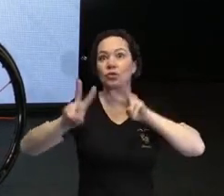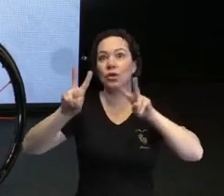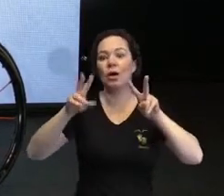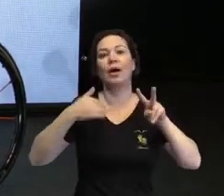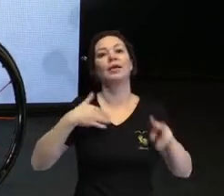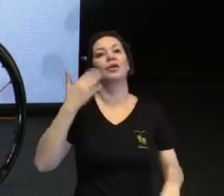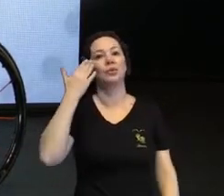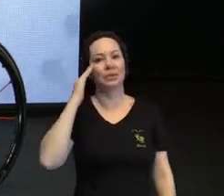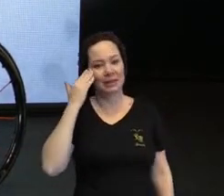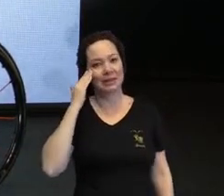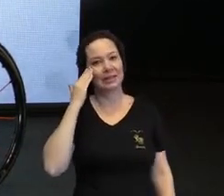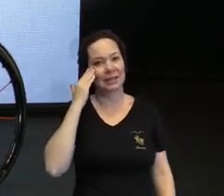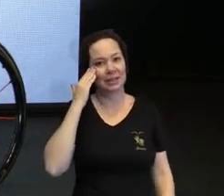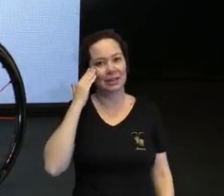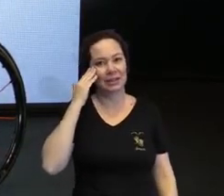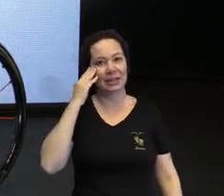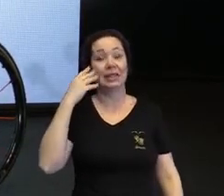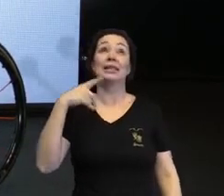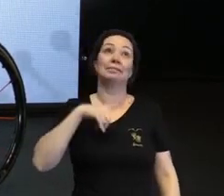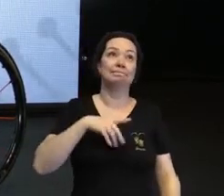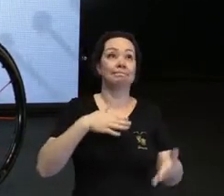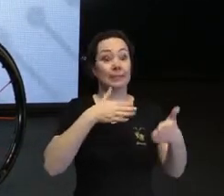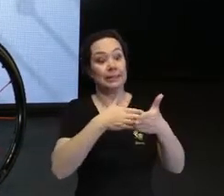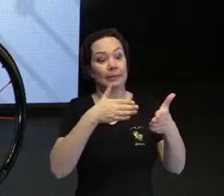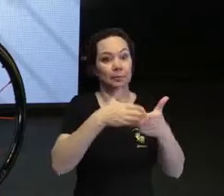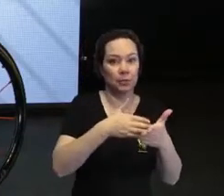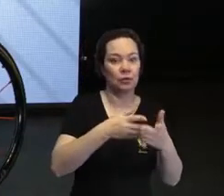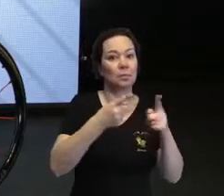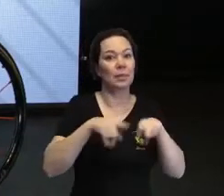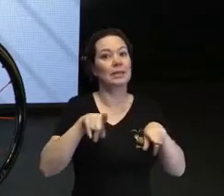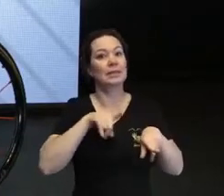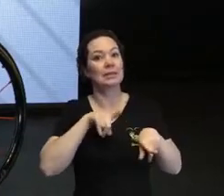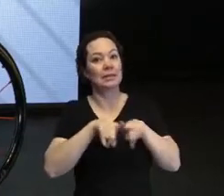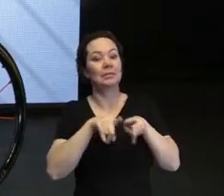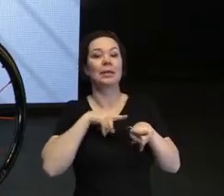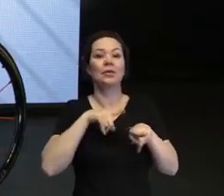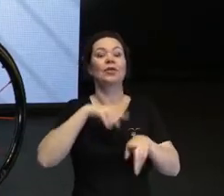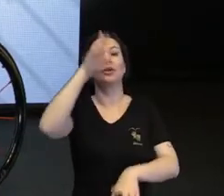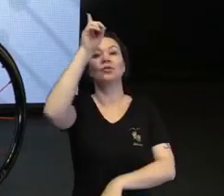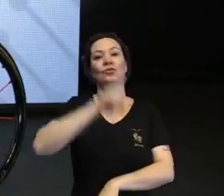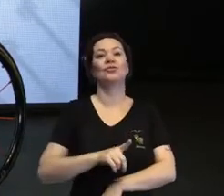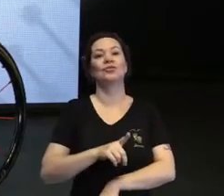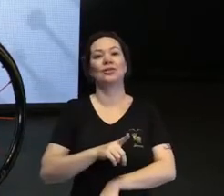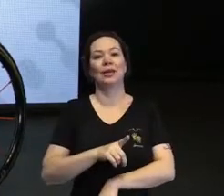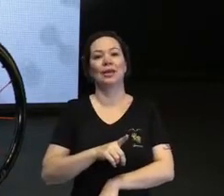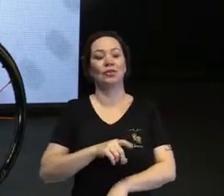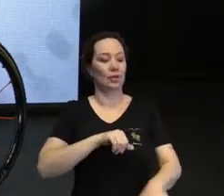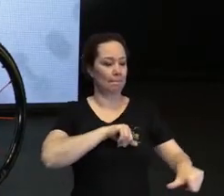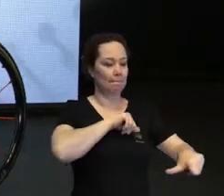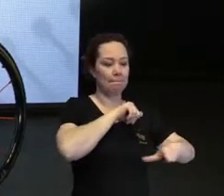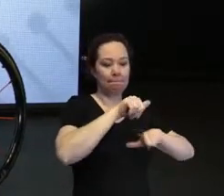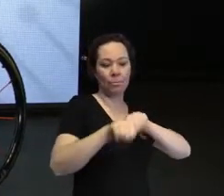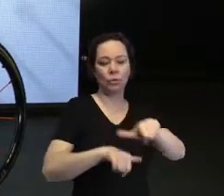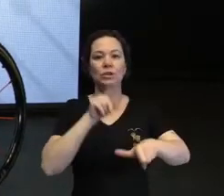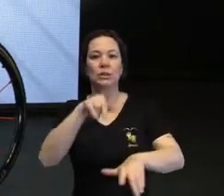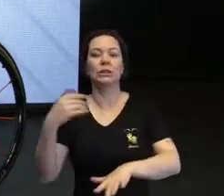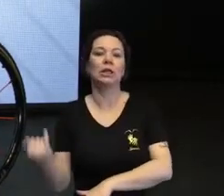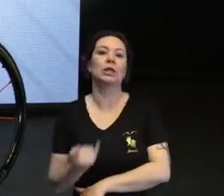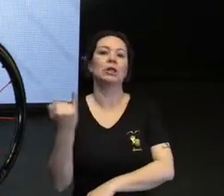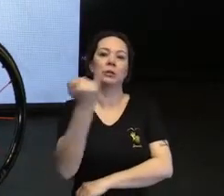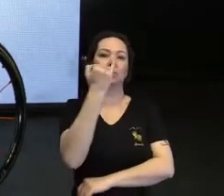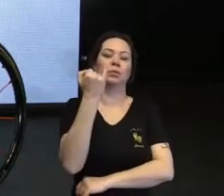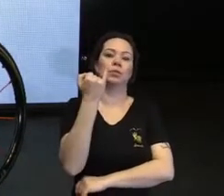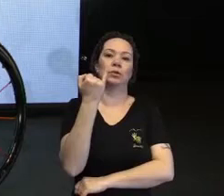eu tinha, que eu teria algumas barreiras e que eu também tinha alguns direitos. Então, essa virada de chave foi muito importante. e por